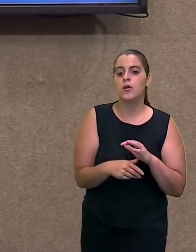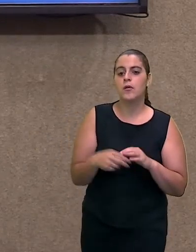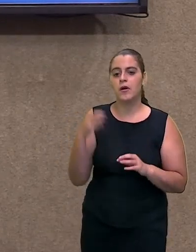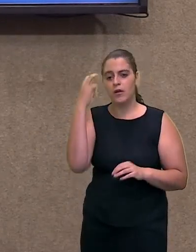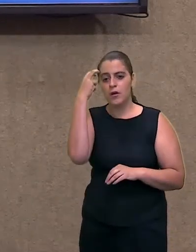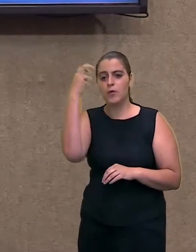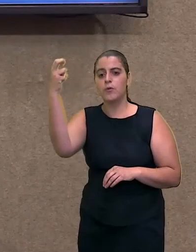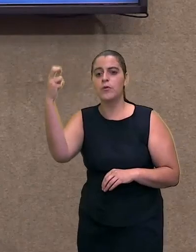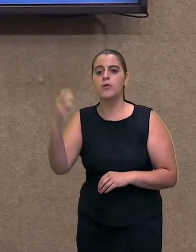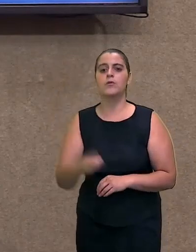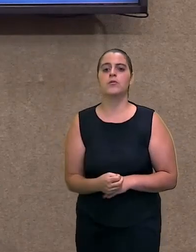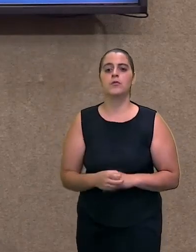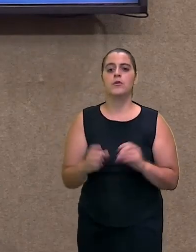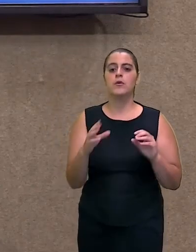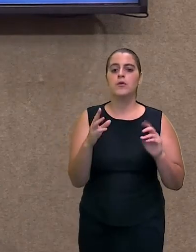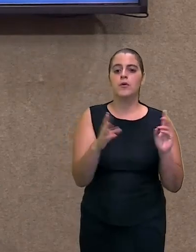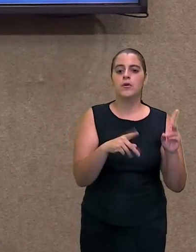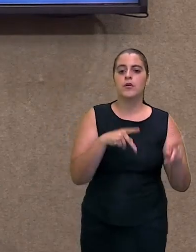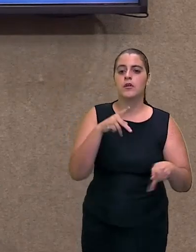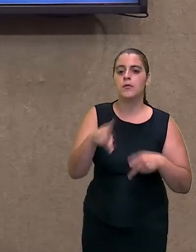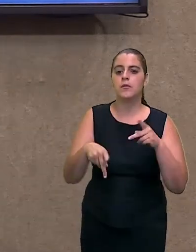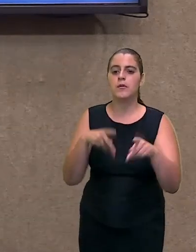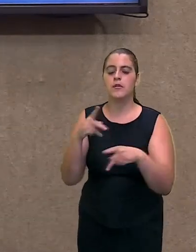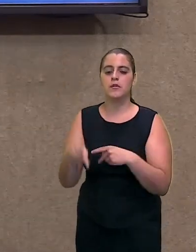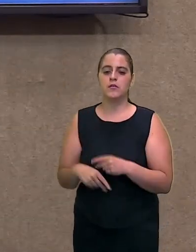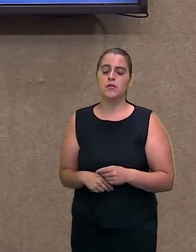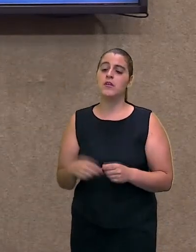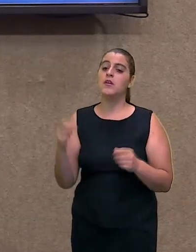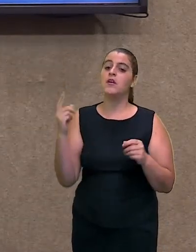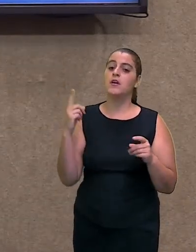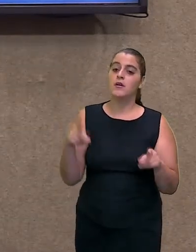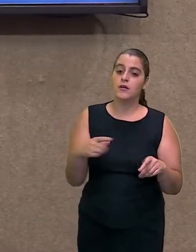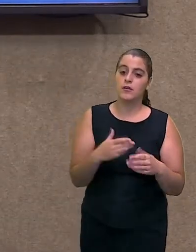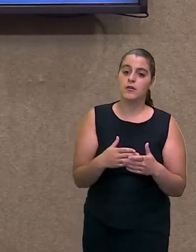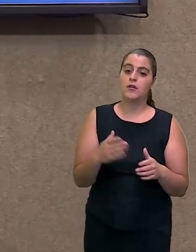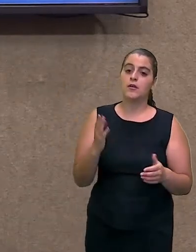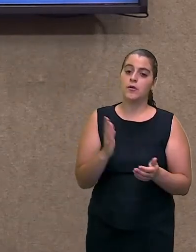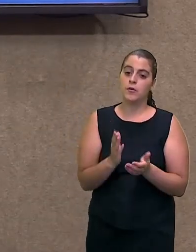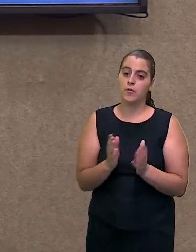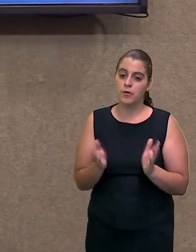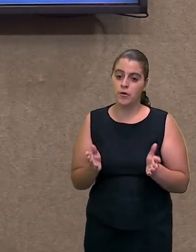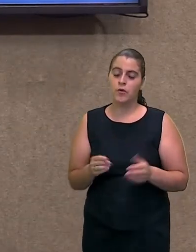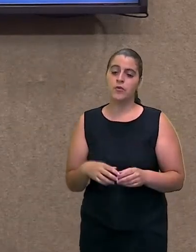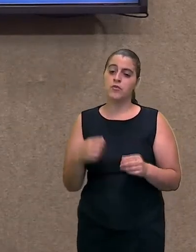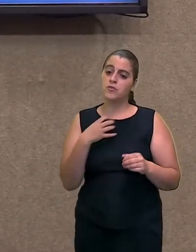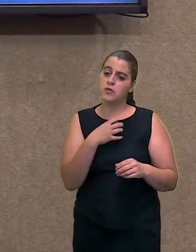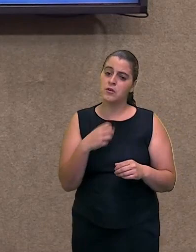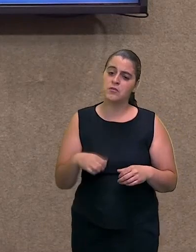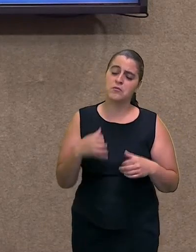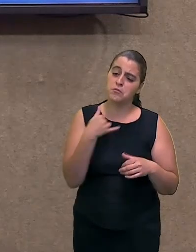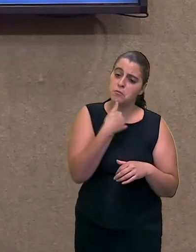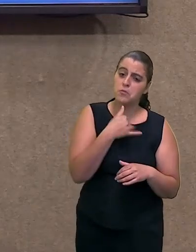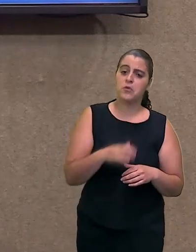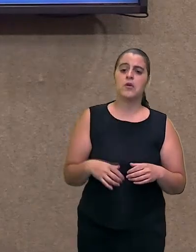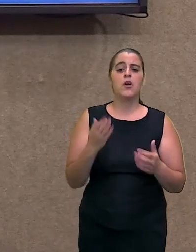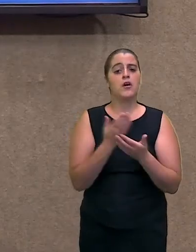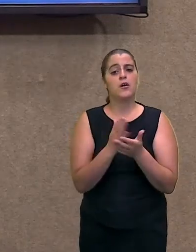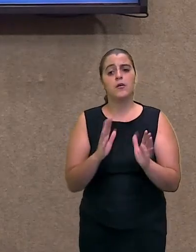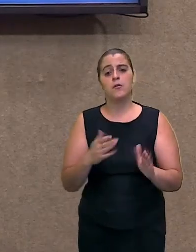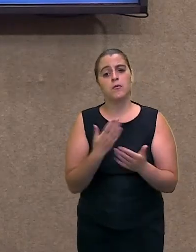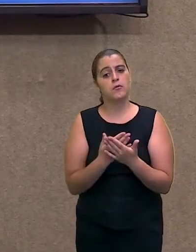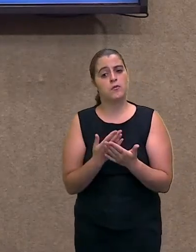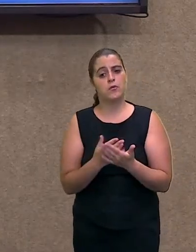identidade daquele povo, e até hoje, esse povo sofre, tá? Então, vou ficando por aqui, nossa aula